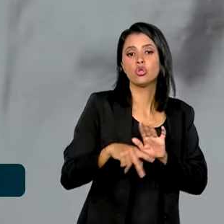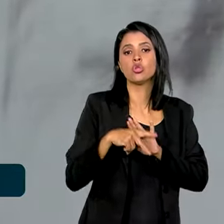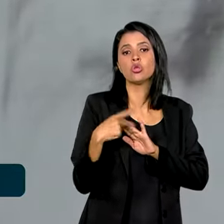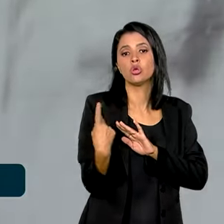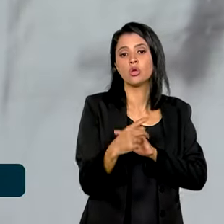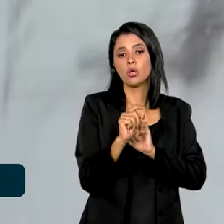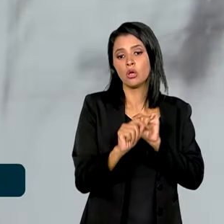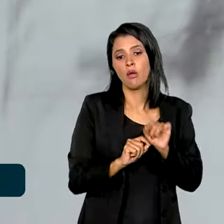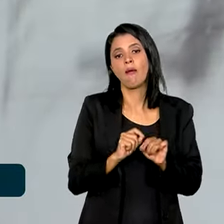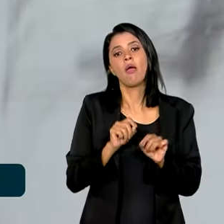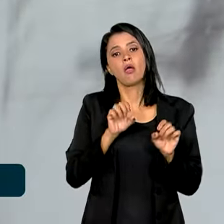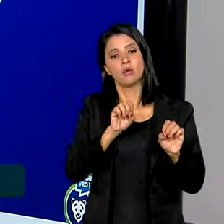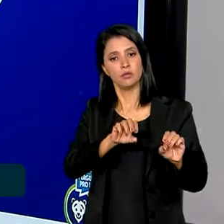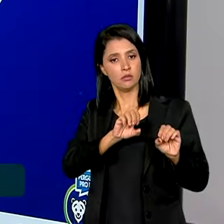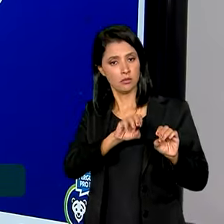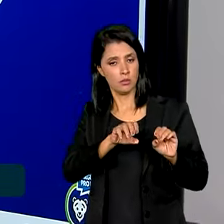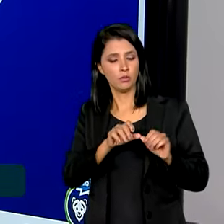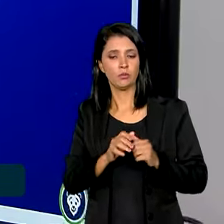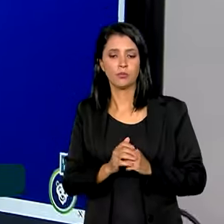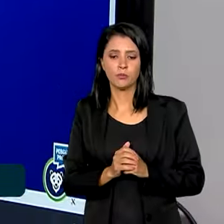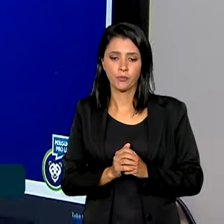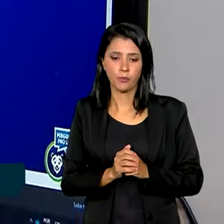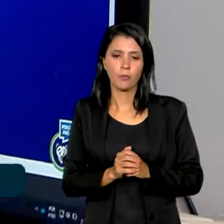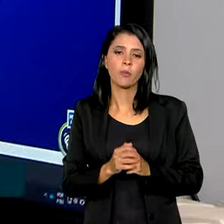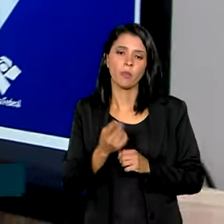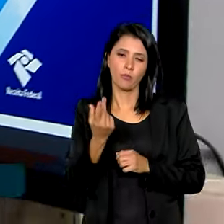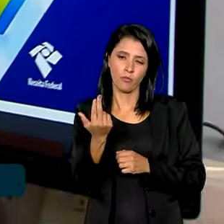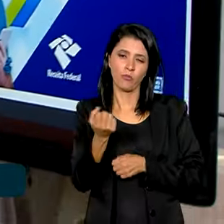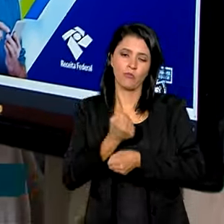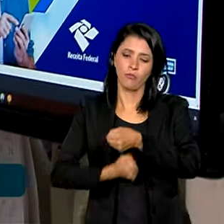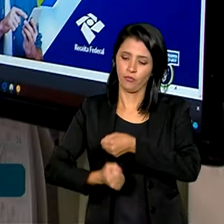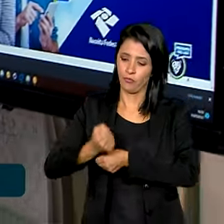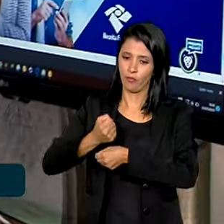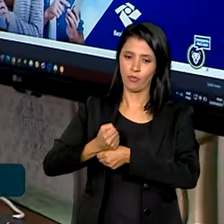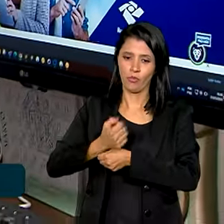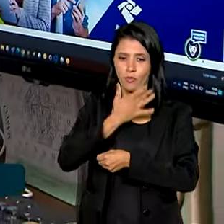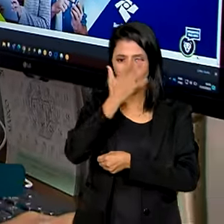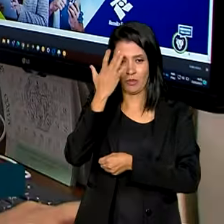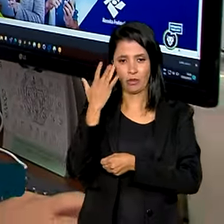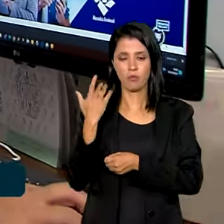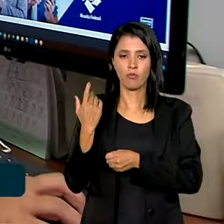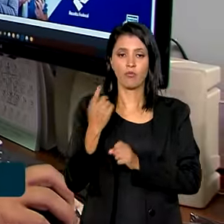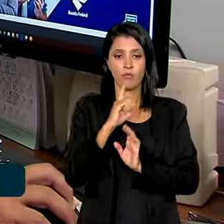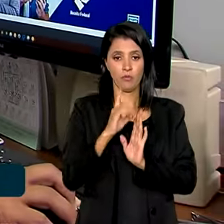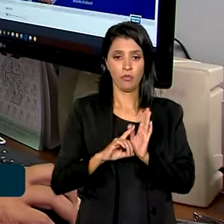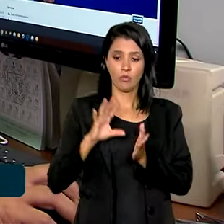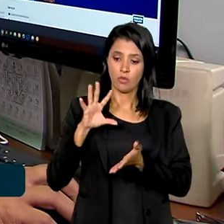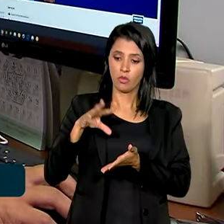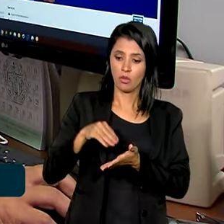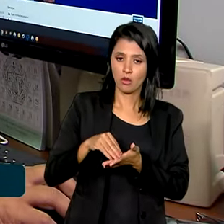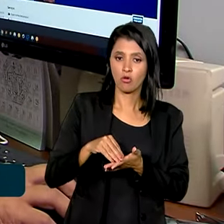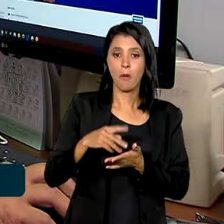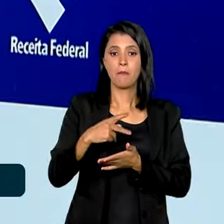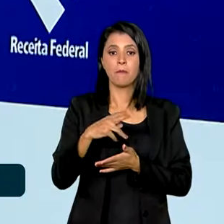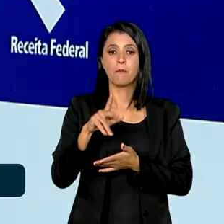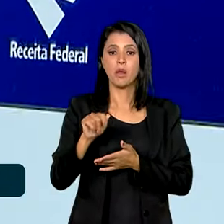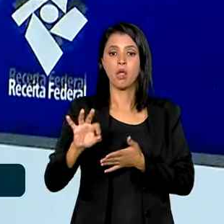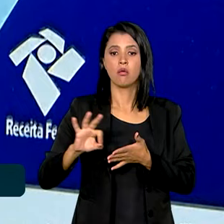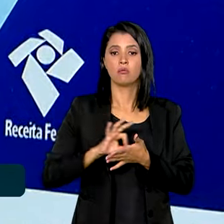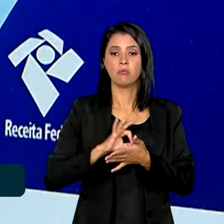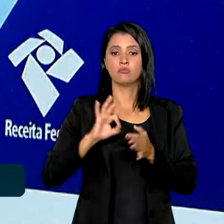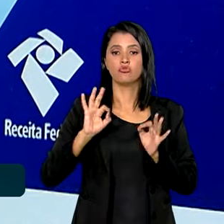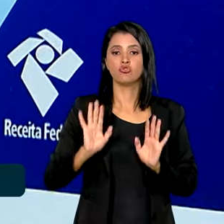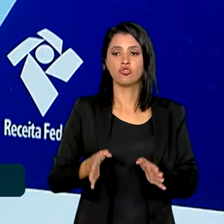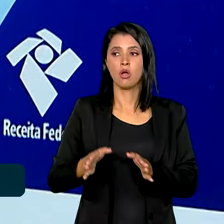seja o magistério. E como no ano passado, quem fizer a declaração pré-preenchida e